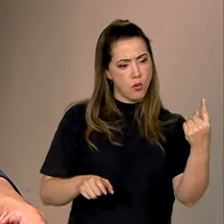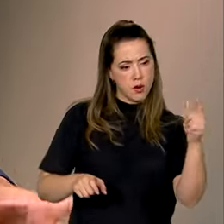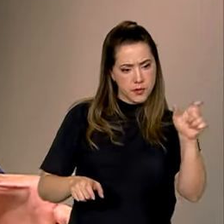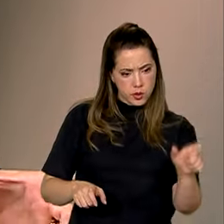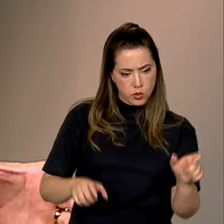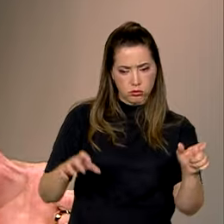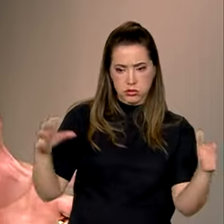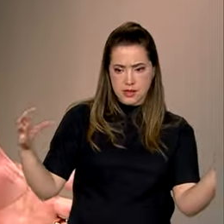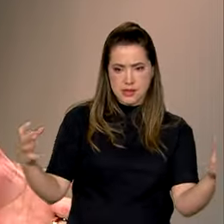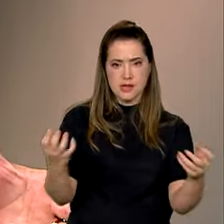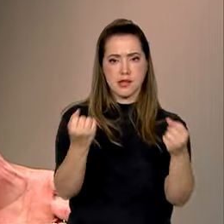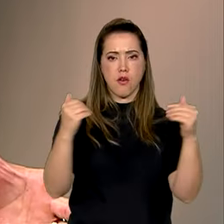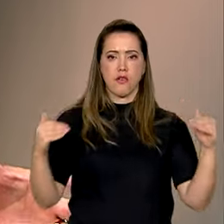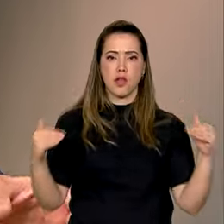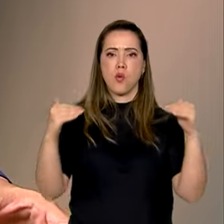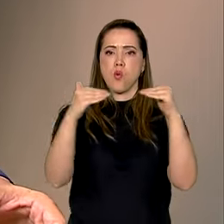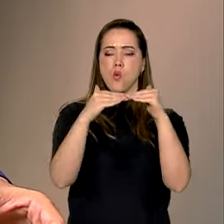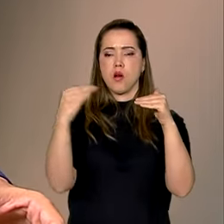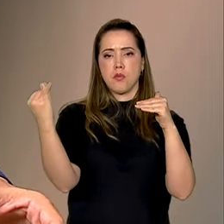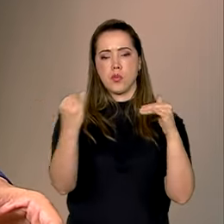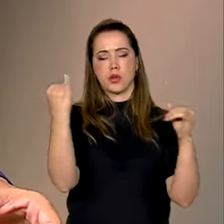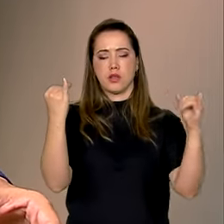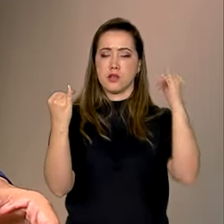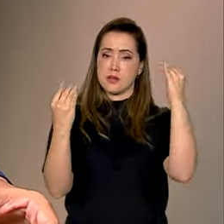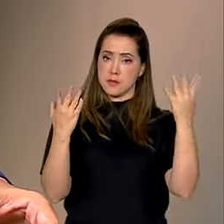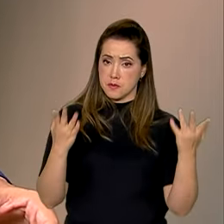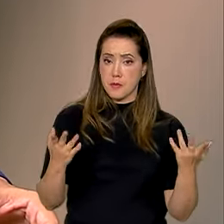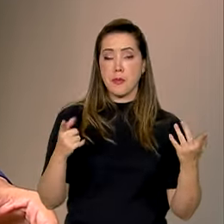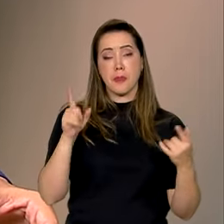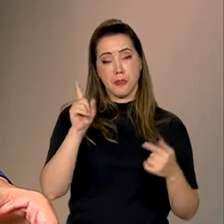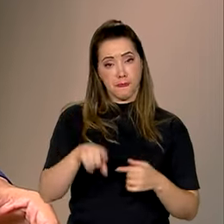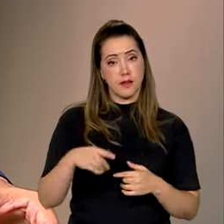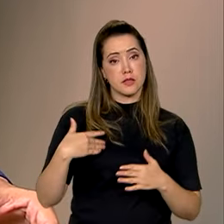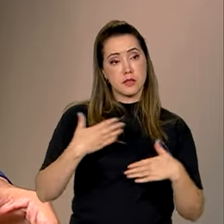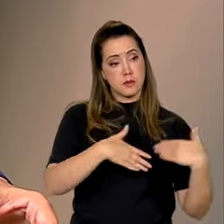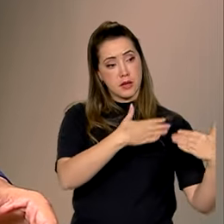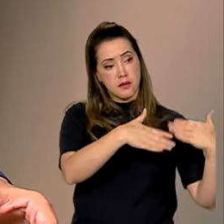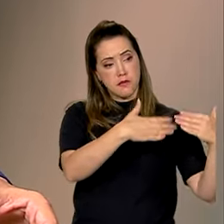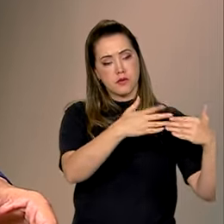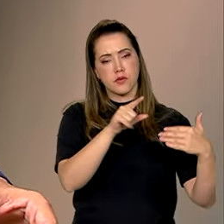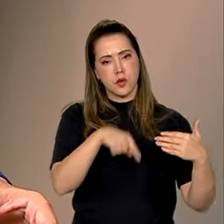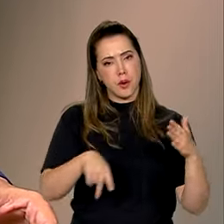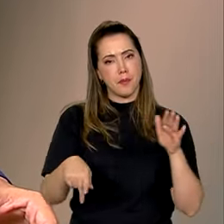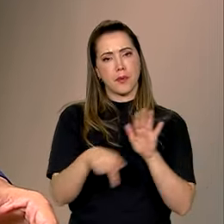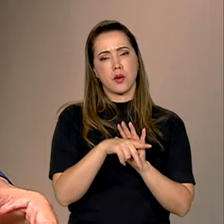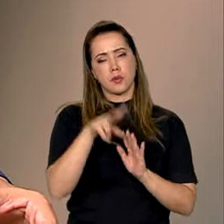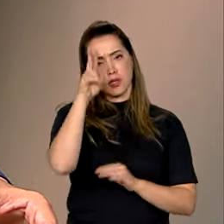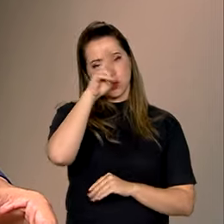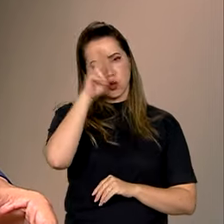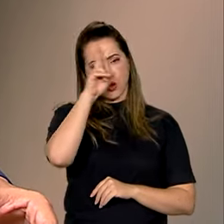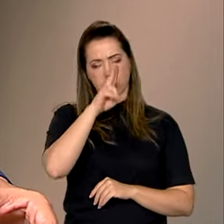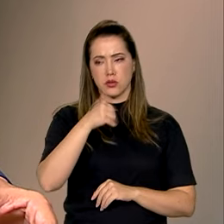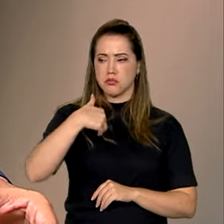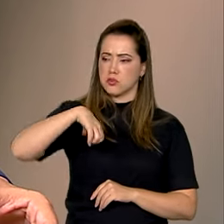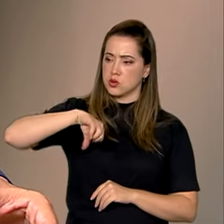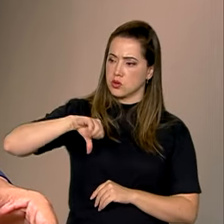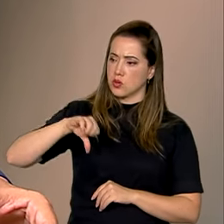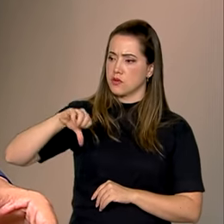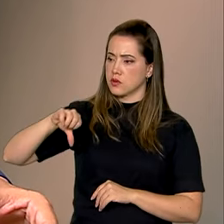nesse perfil majoritário, que é muito importante a gente entender, que é histórico e ele não mudou, ele vem dos últimos 30 anos, desde 1995,